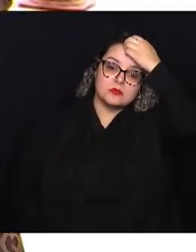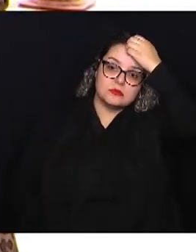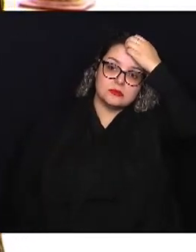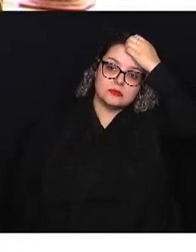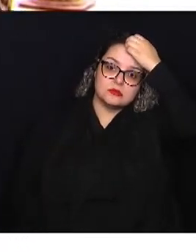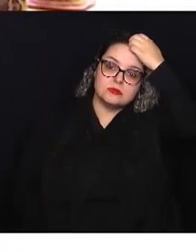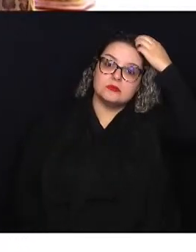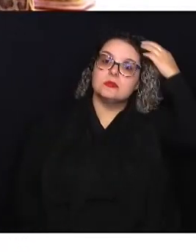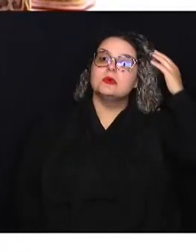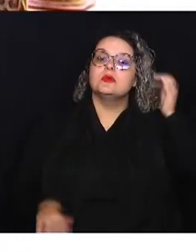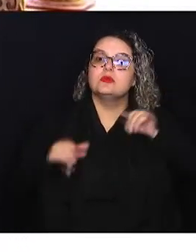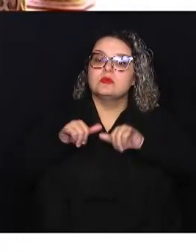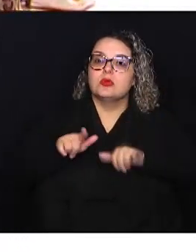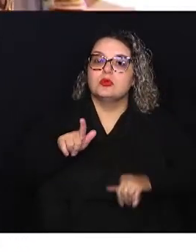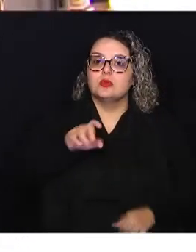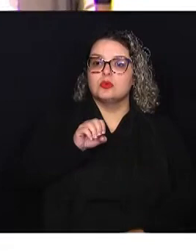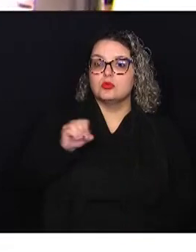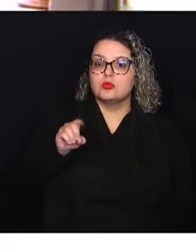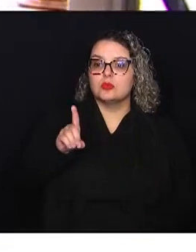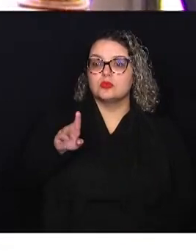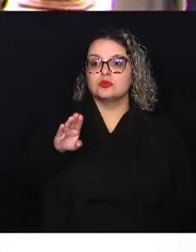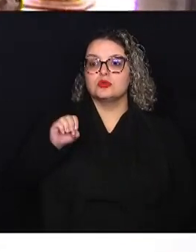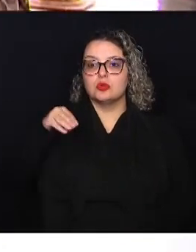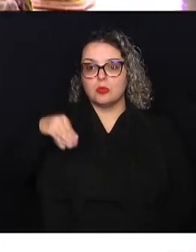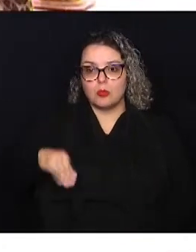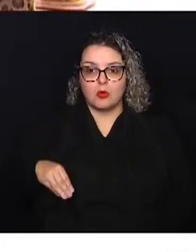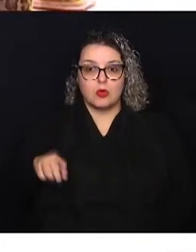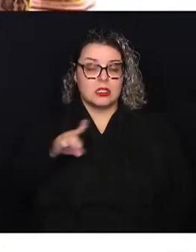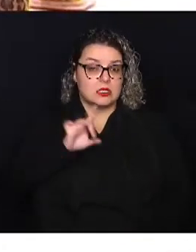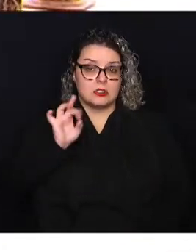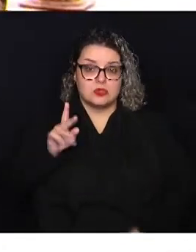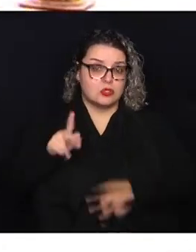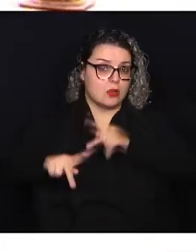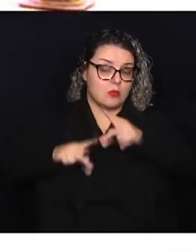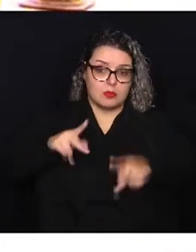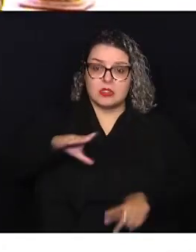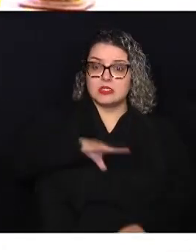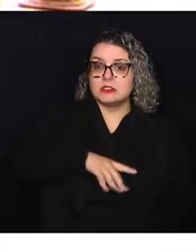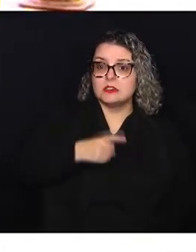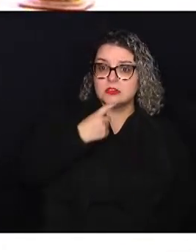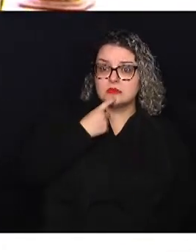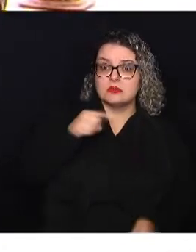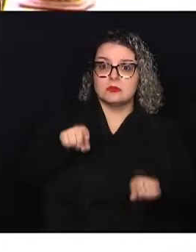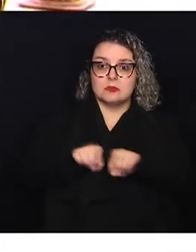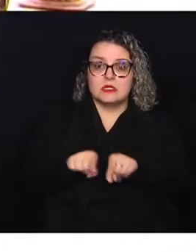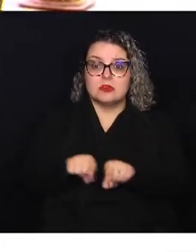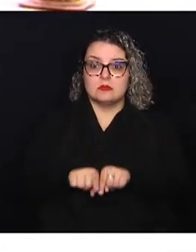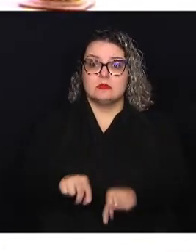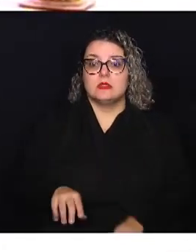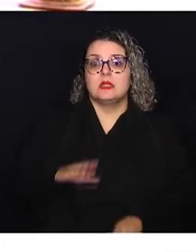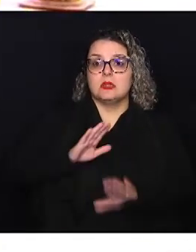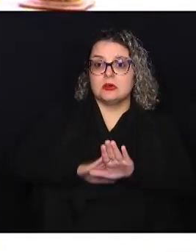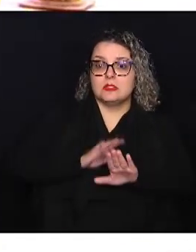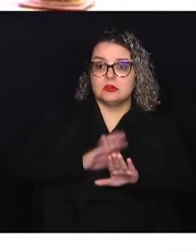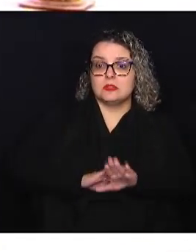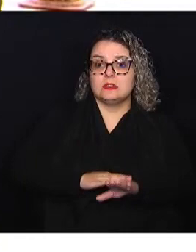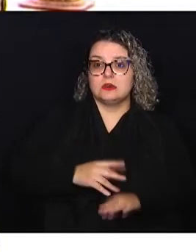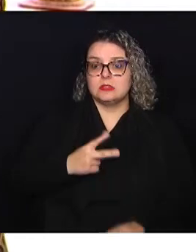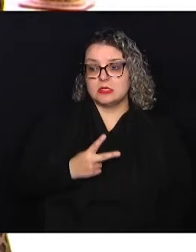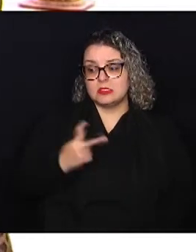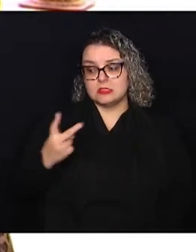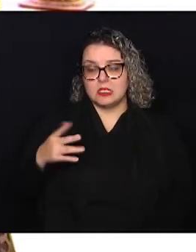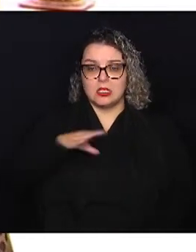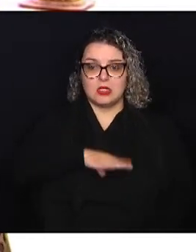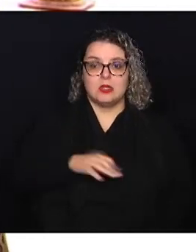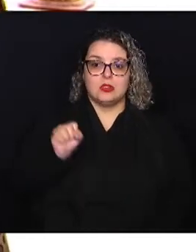Good Bond de Hortolândia. Ou seja, não só a população de Campinas, mas a gente também vai fazer ação nessas duas cidades.